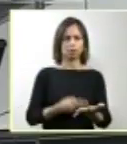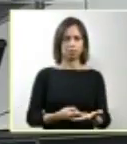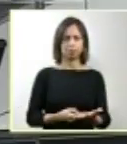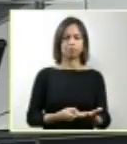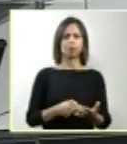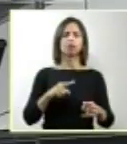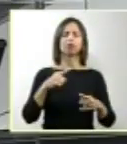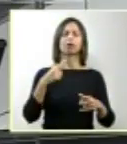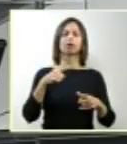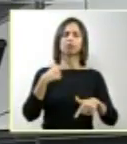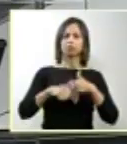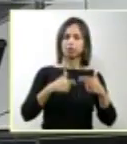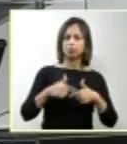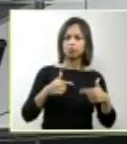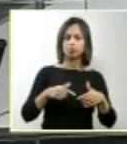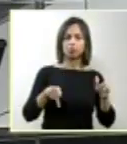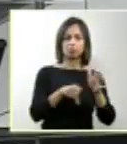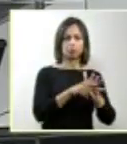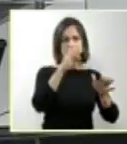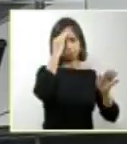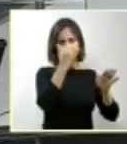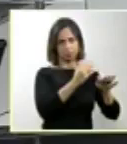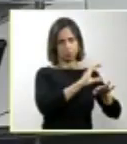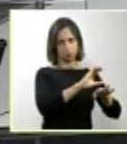Aplicação da Constituição.